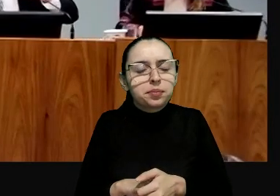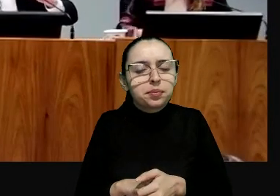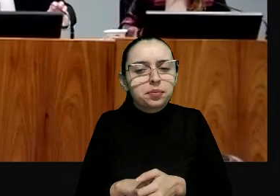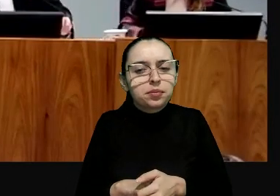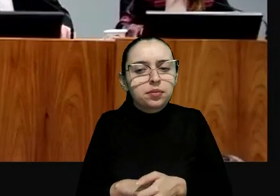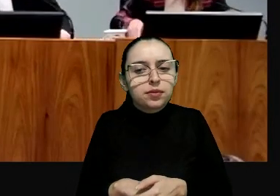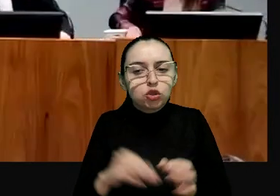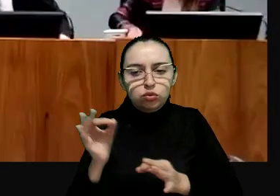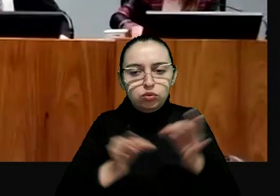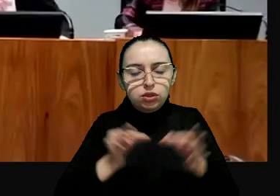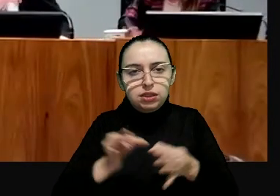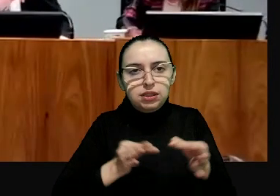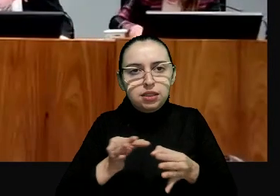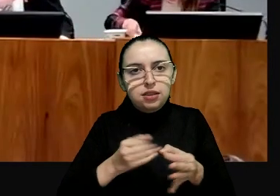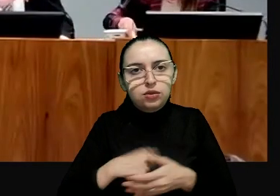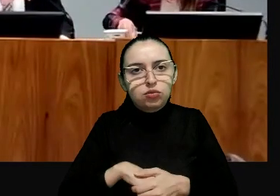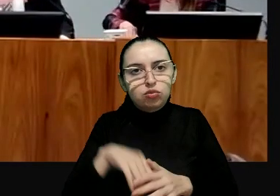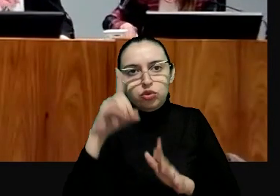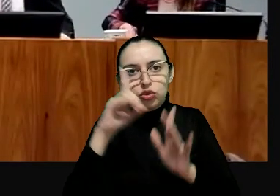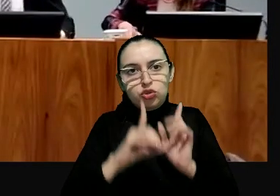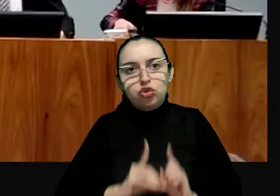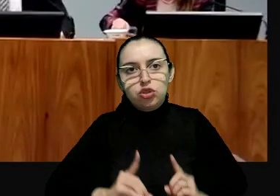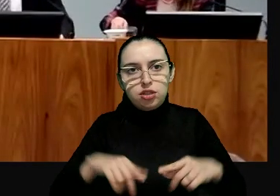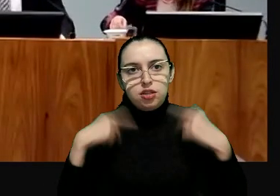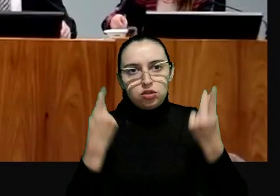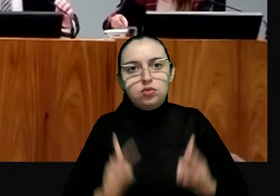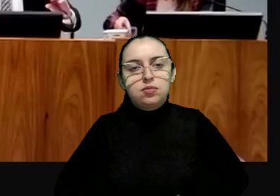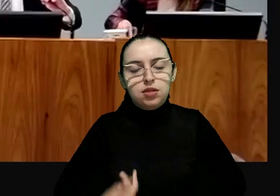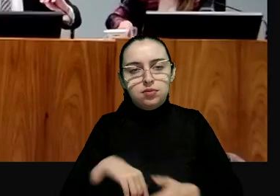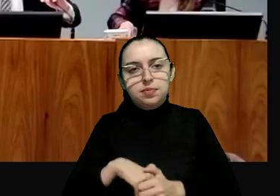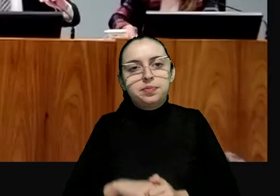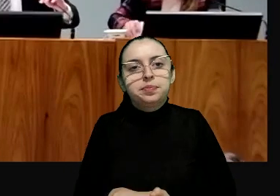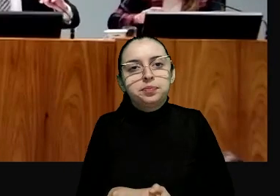do pacto pelo Judiciário para os direitos humanos.